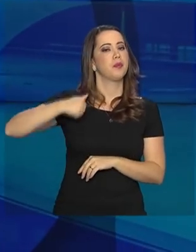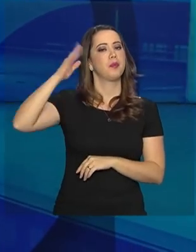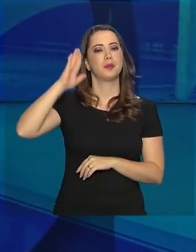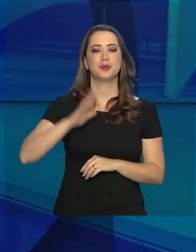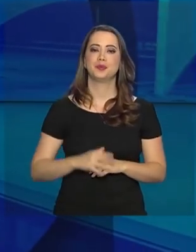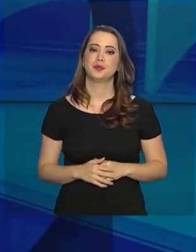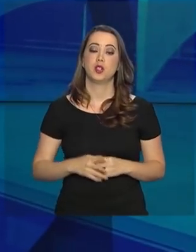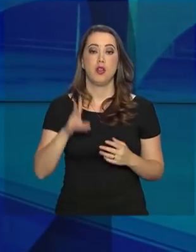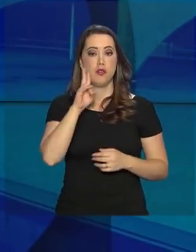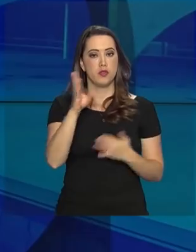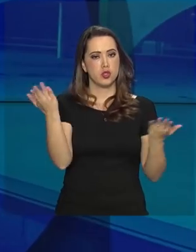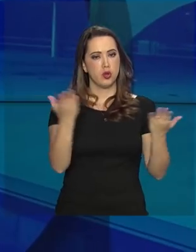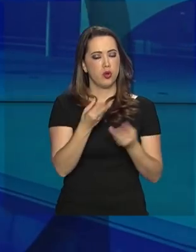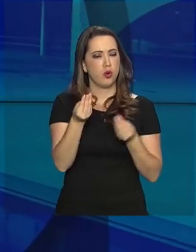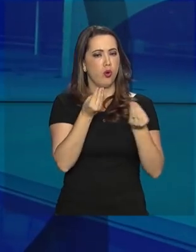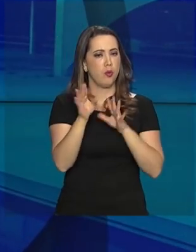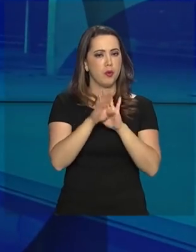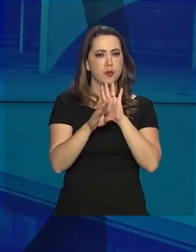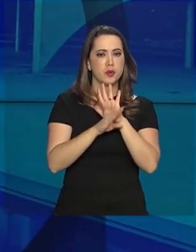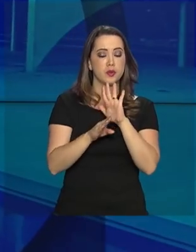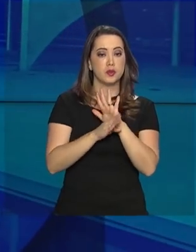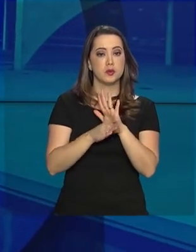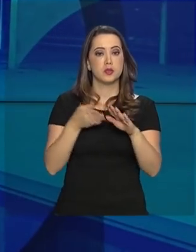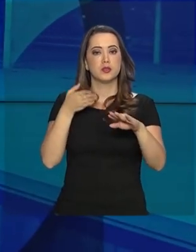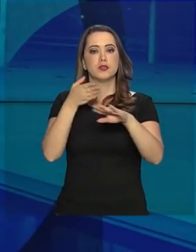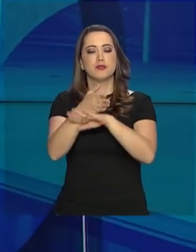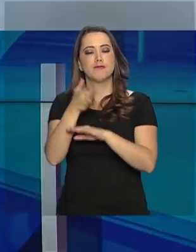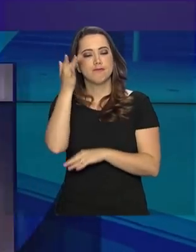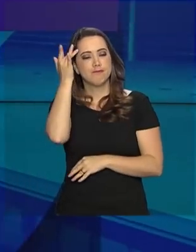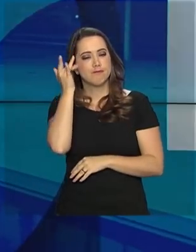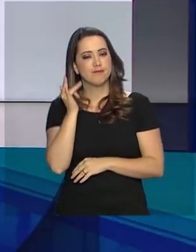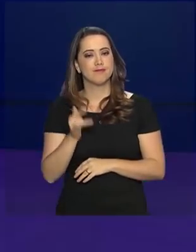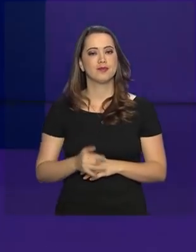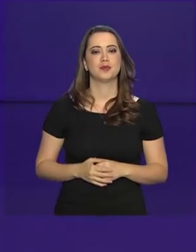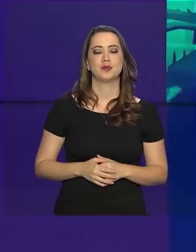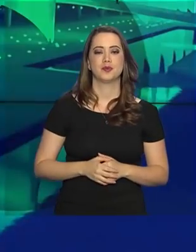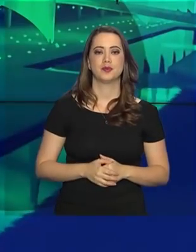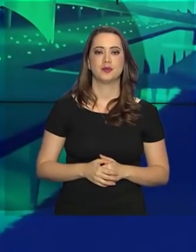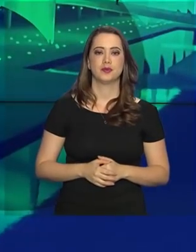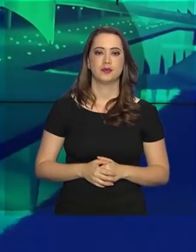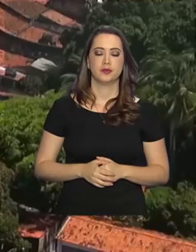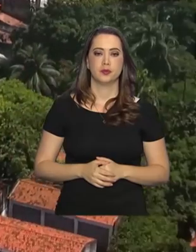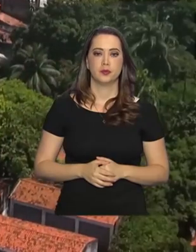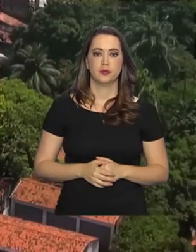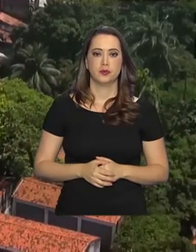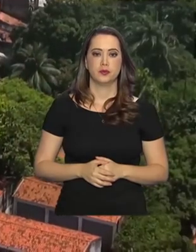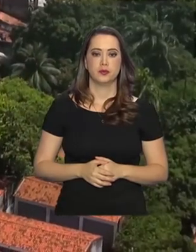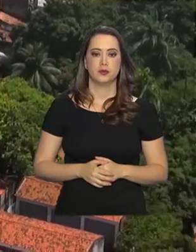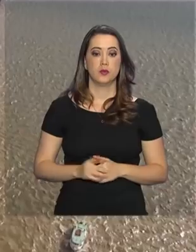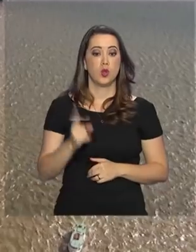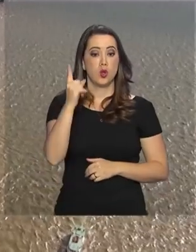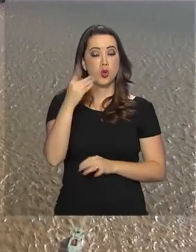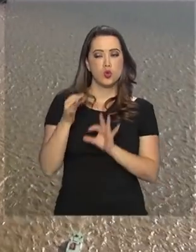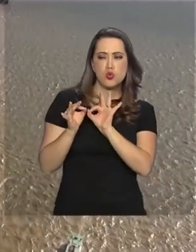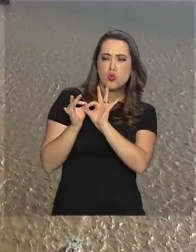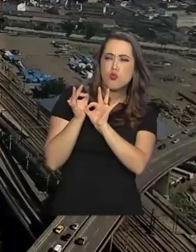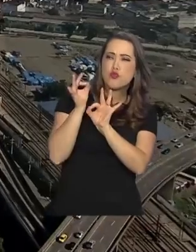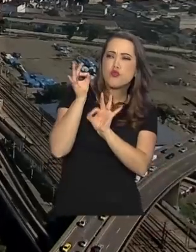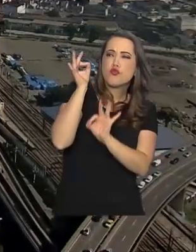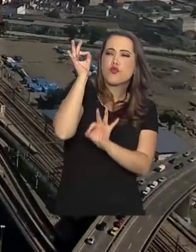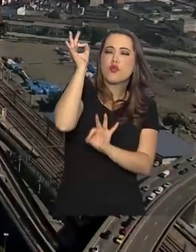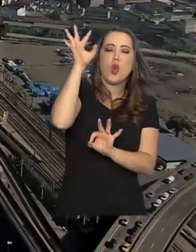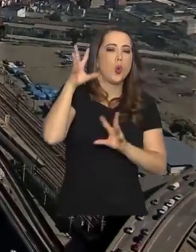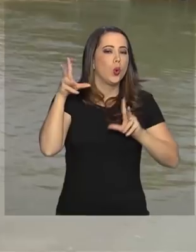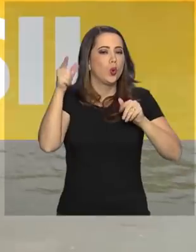muito mais. Veja agora como será a programação que entra no ar amanhã. De uma ponta a outra,